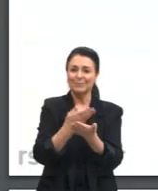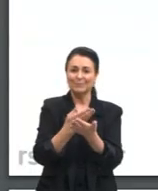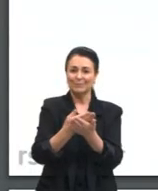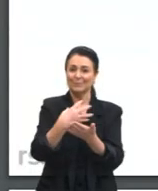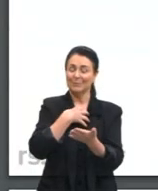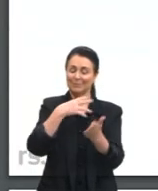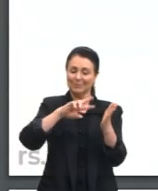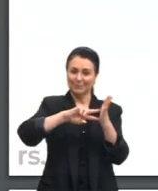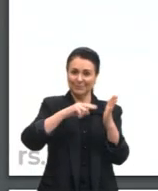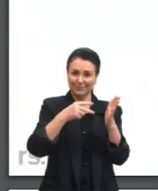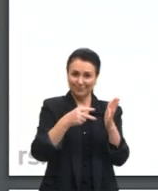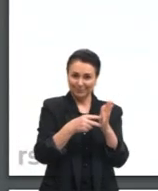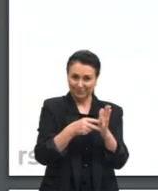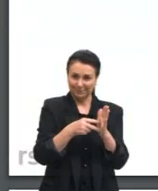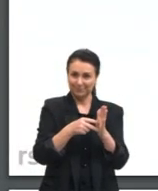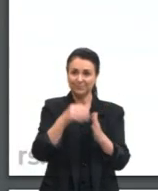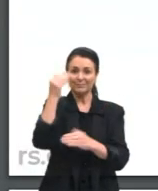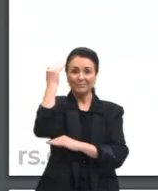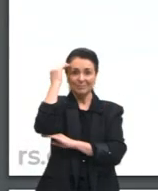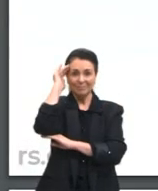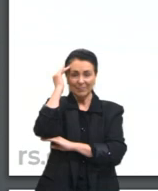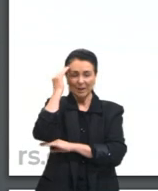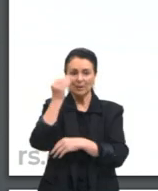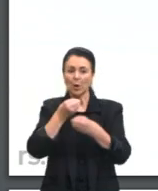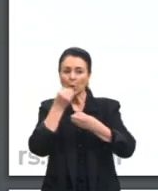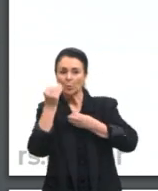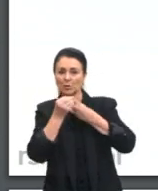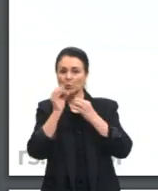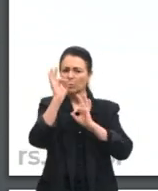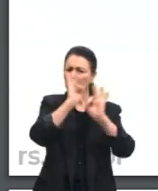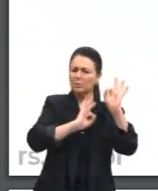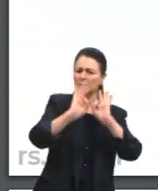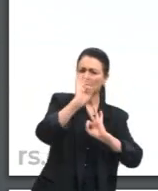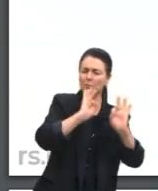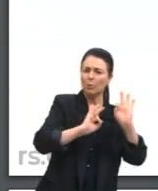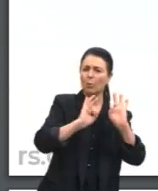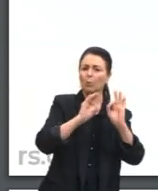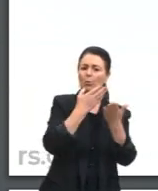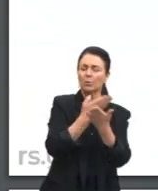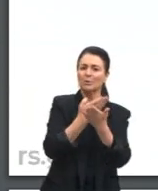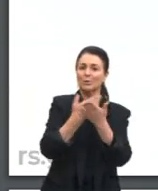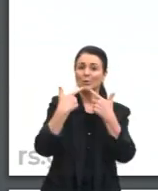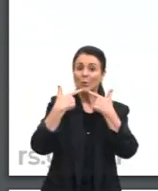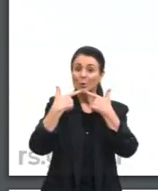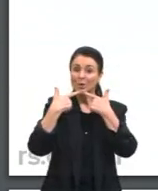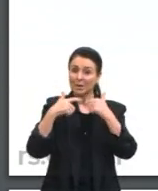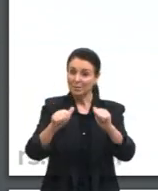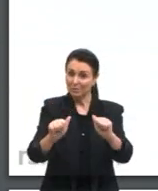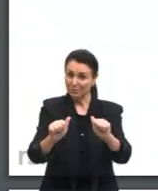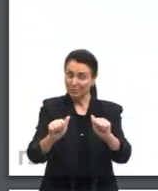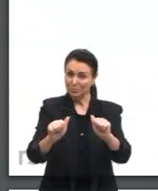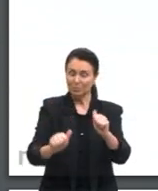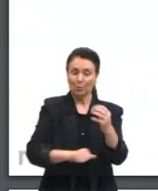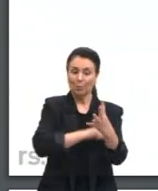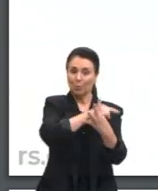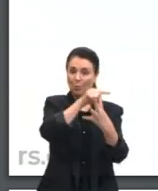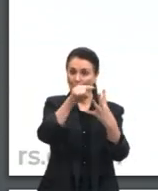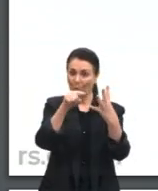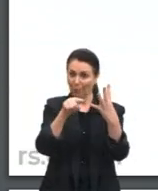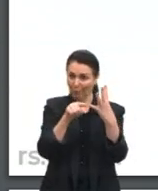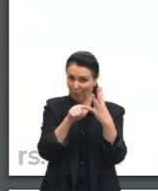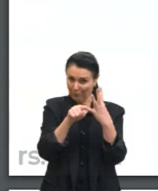Ok. A gente entende como a gente organizou os estudos linguísticos, que eles se organizam dentro desses quatro blocos.